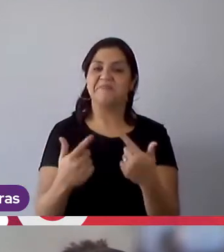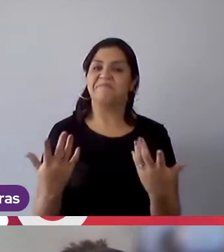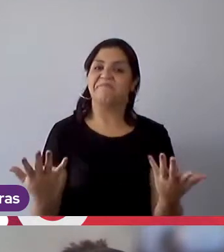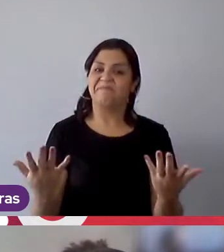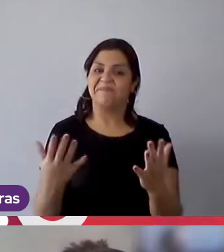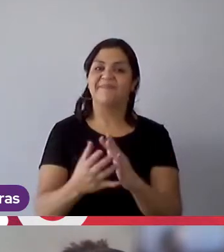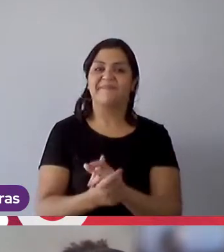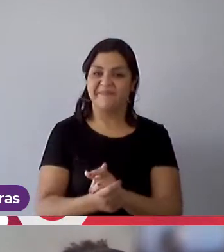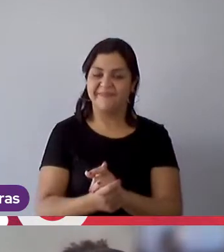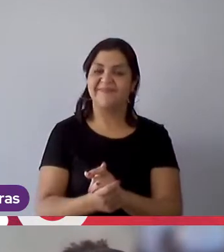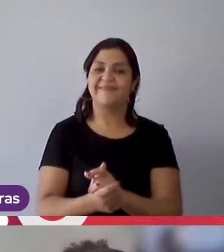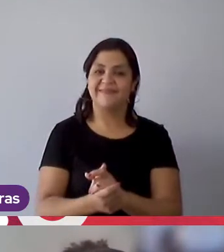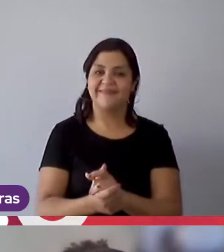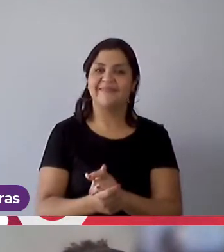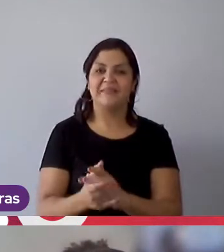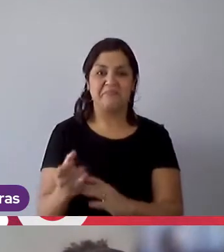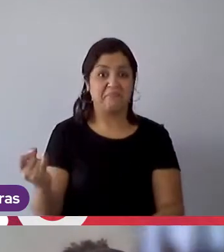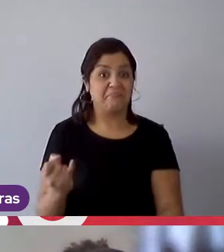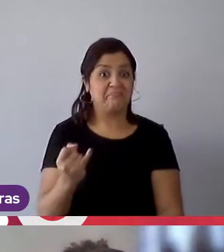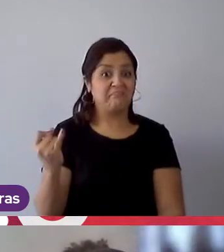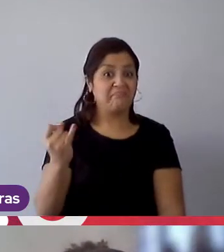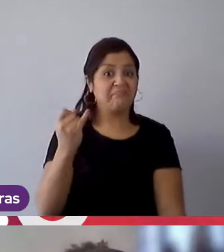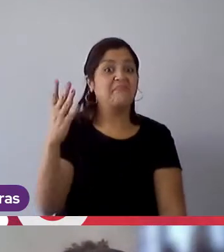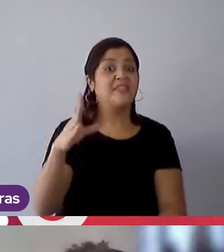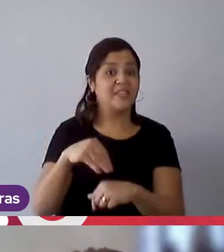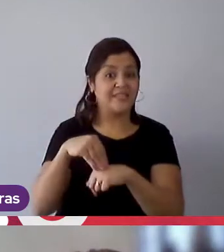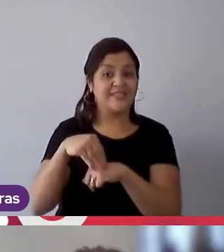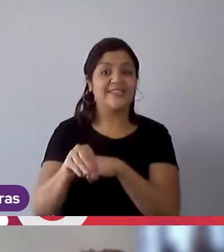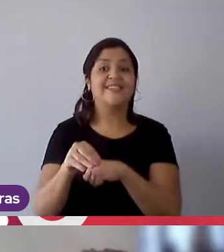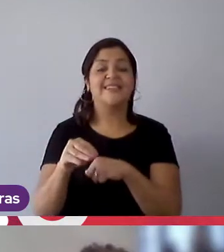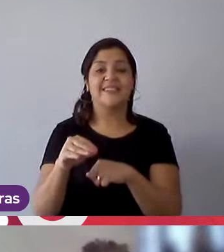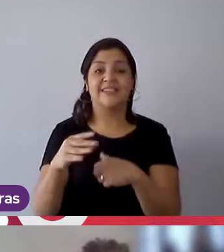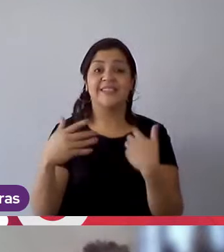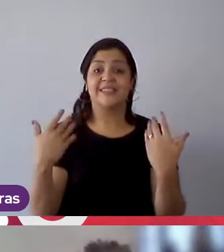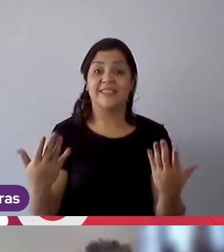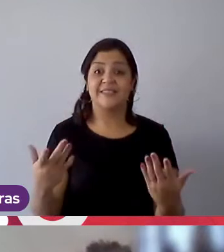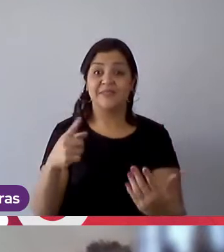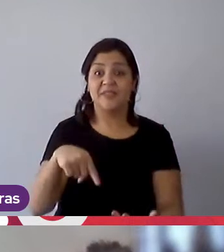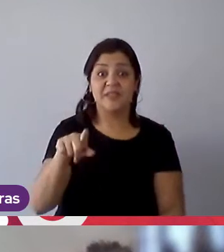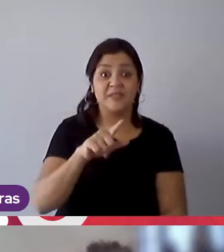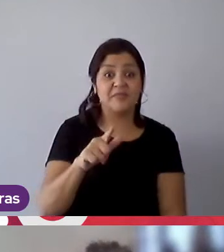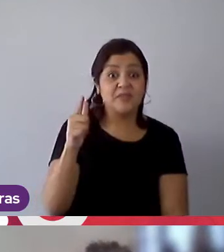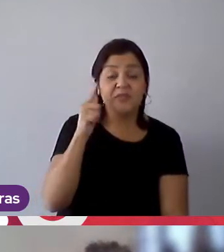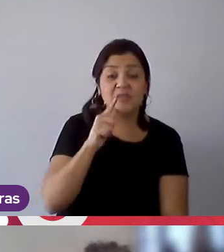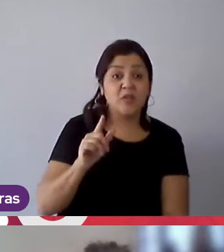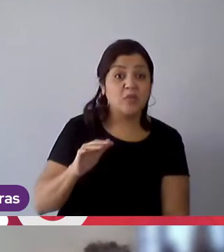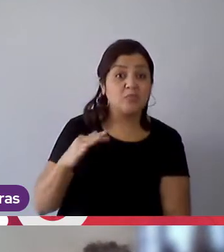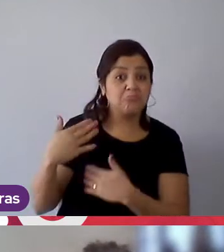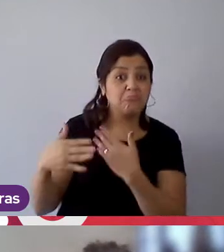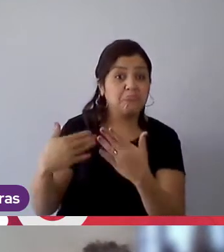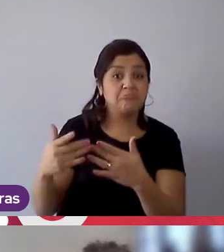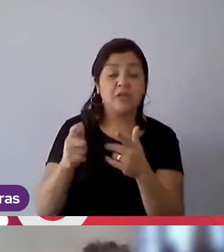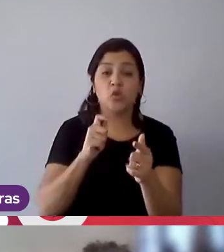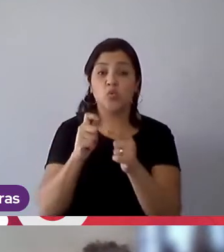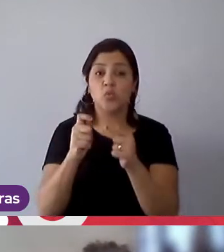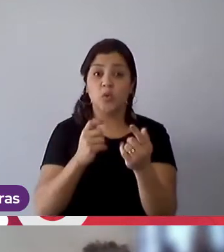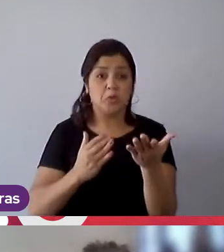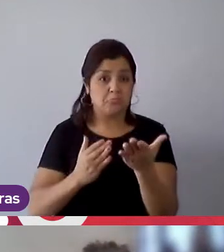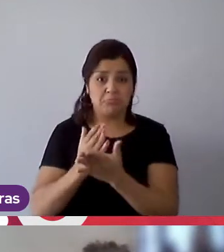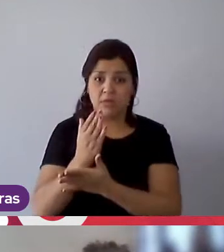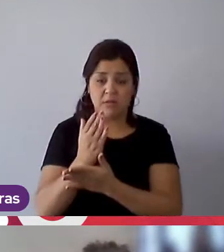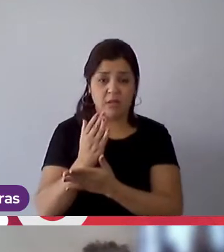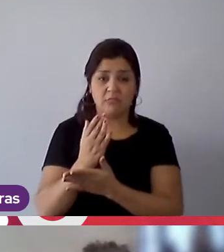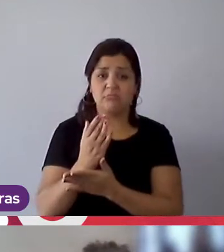isso é um ponto muito importante, é uma dica muito importante, que se vocês fizerem o processo e não passarem de primeira,